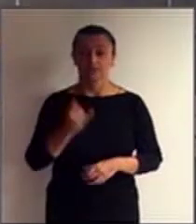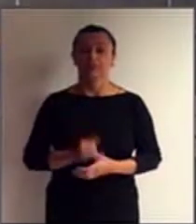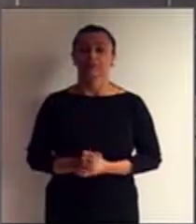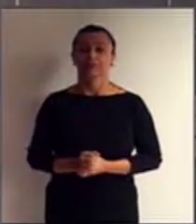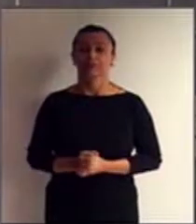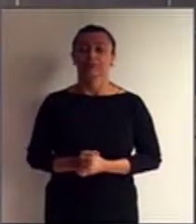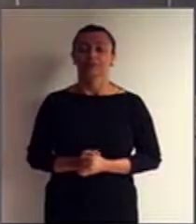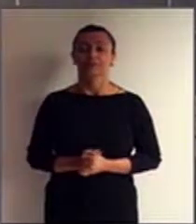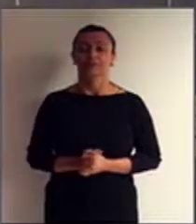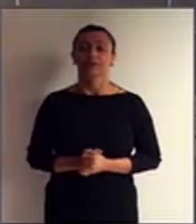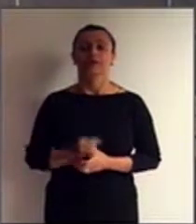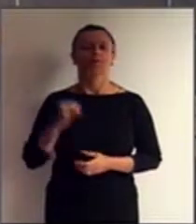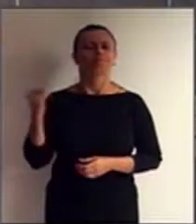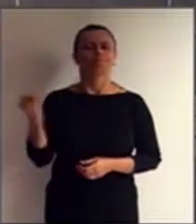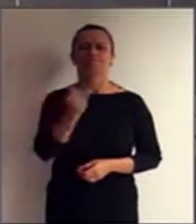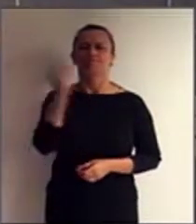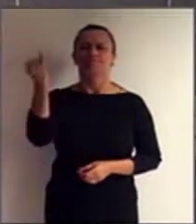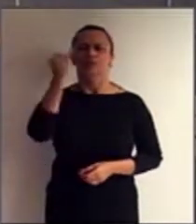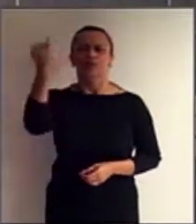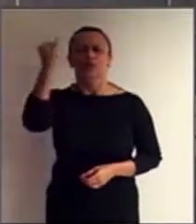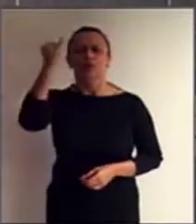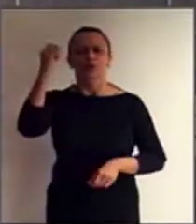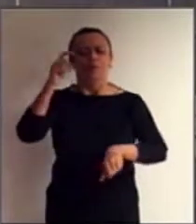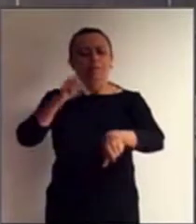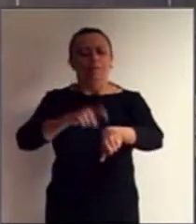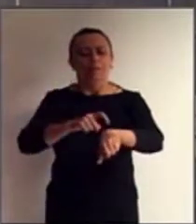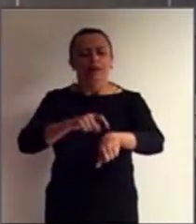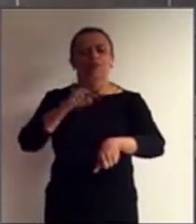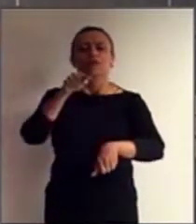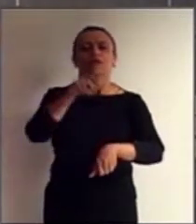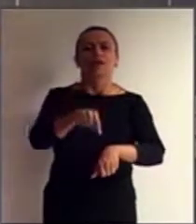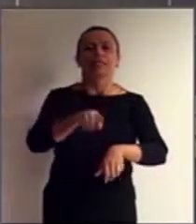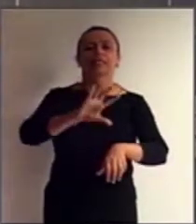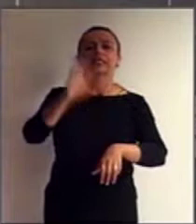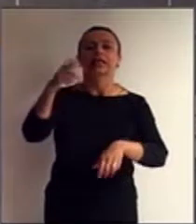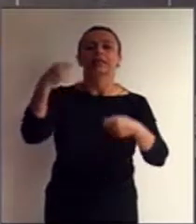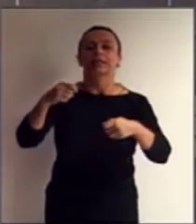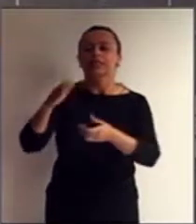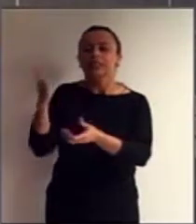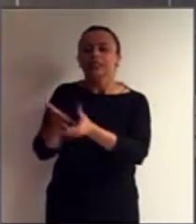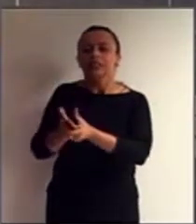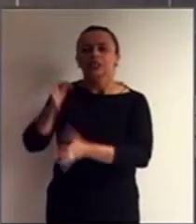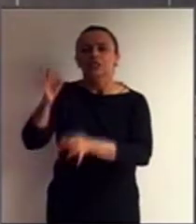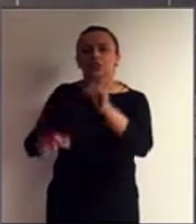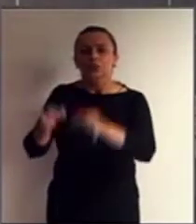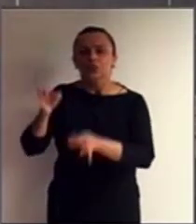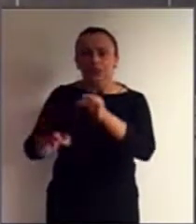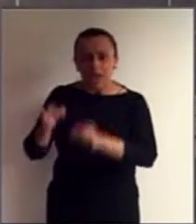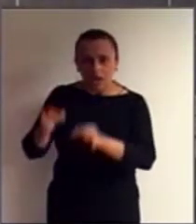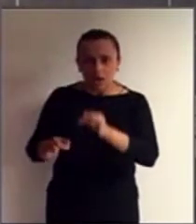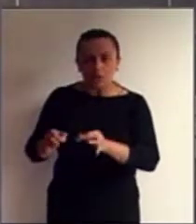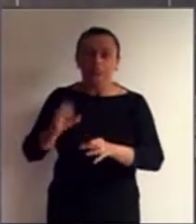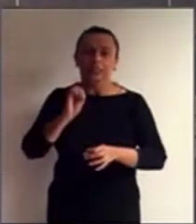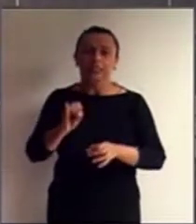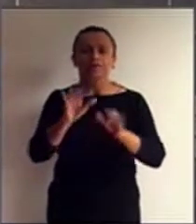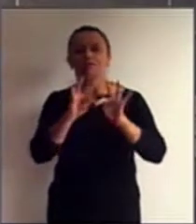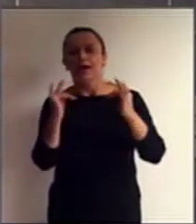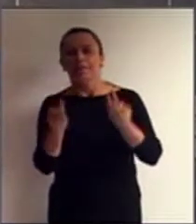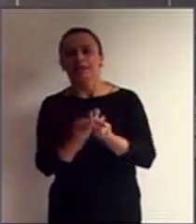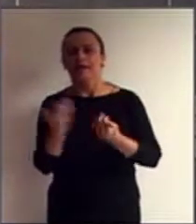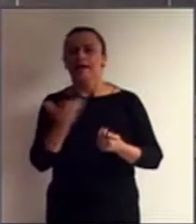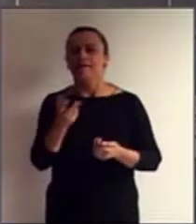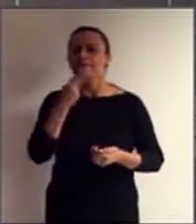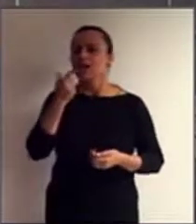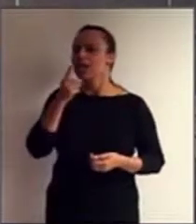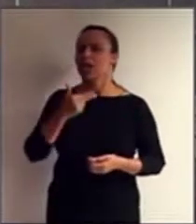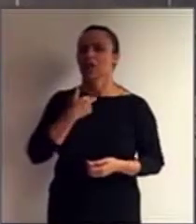solução lá no momento do processo judicial de interdição. O primeiro princípio,